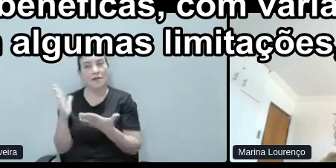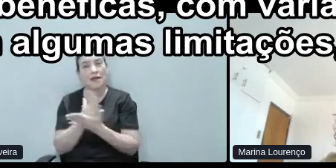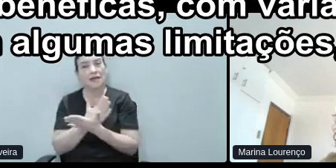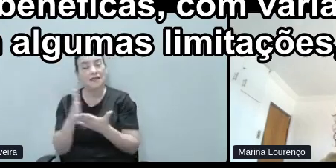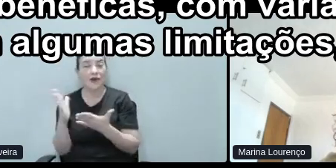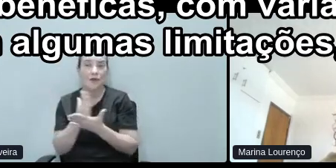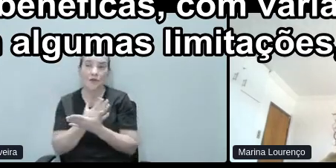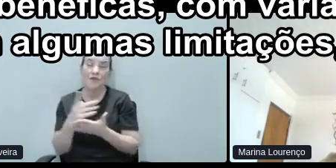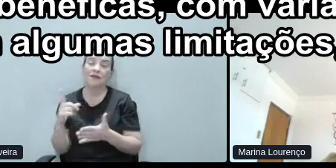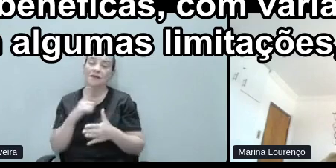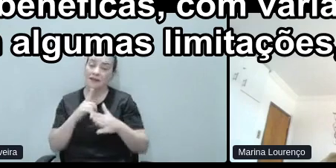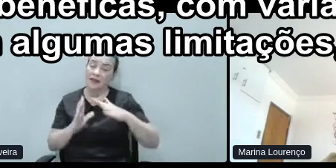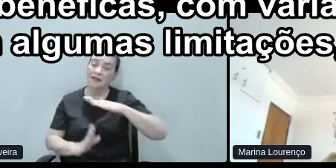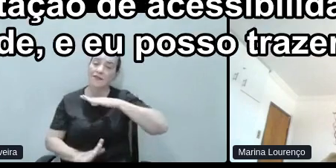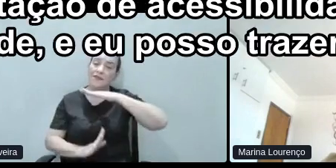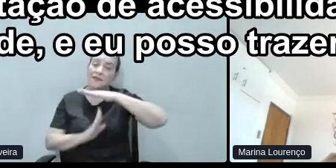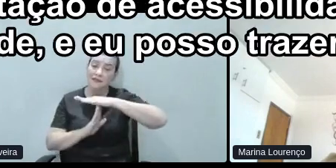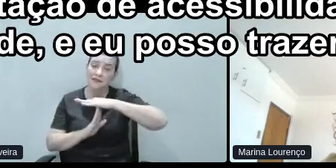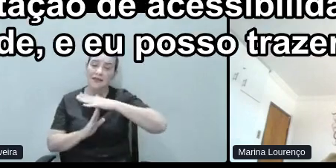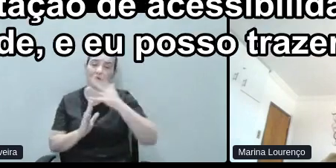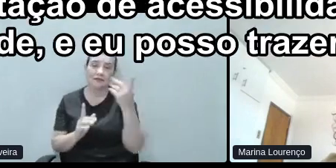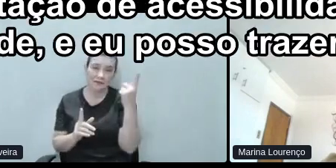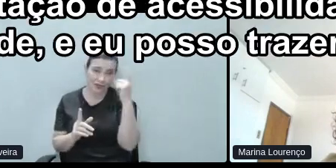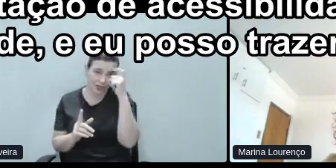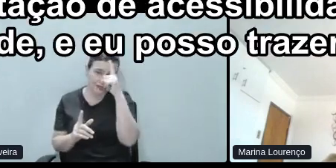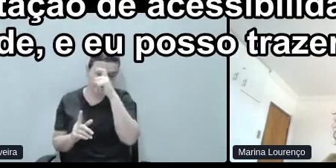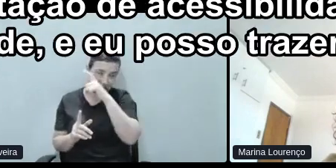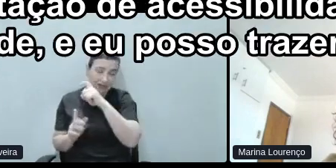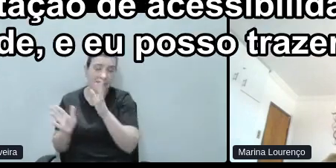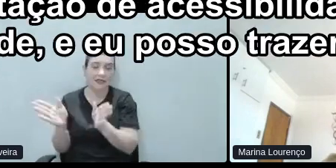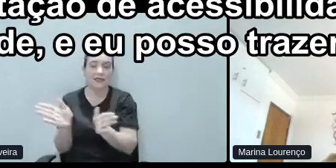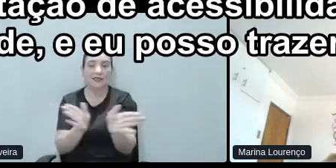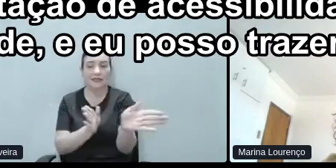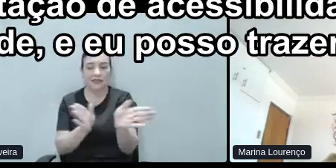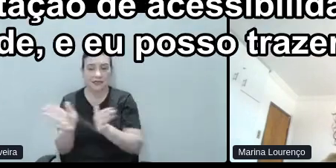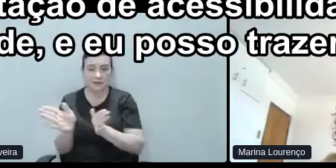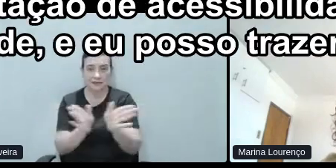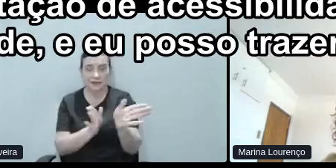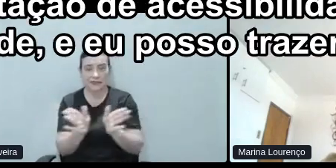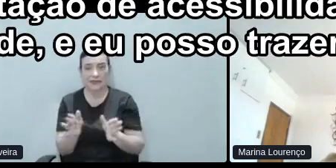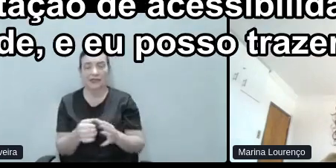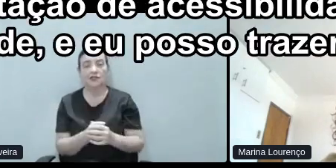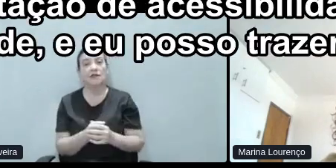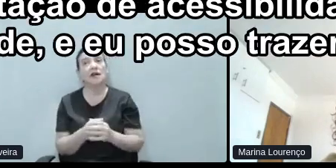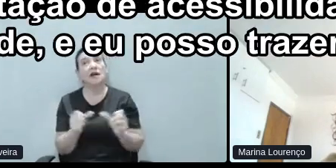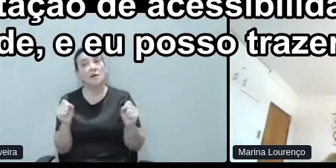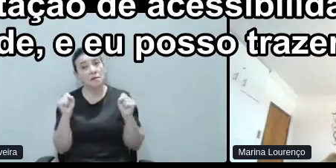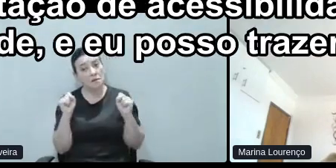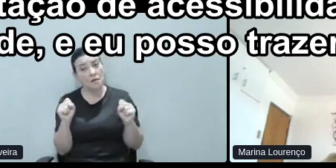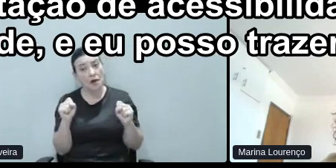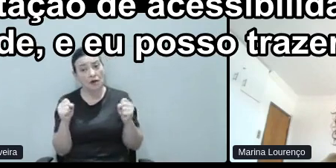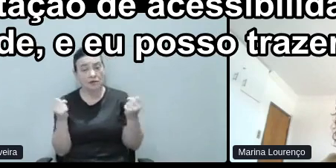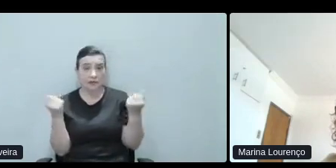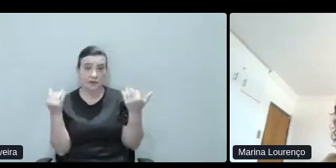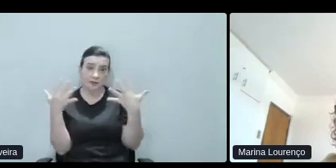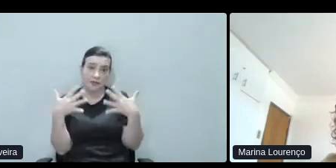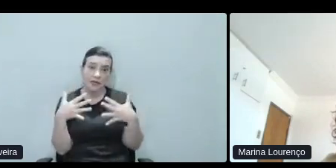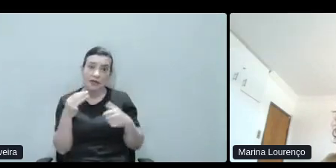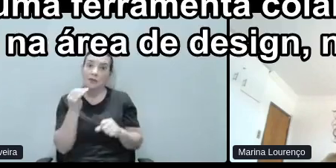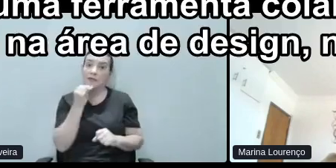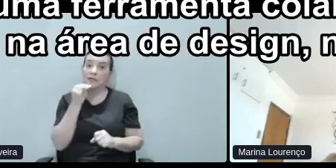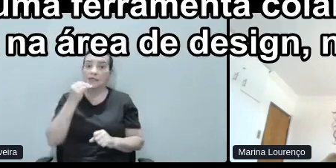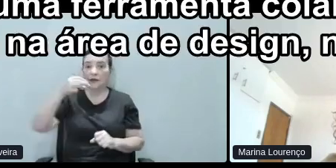limitações, né, que dificultam a implementação de acessibilidade, de recursos de acessibilidade. E eu posso trazer aqui, por exemplo, o Miro.